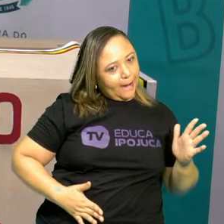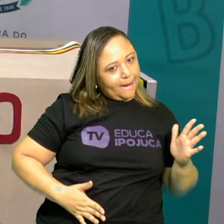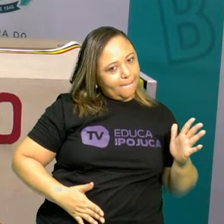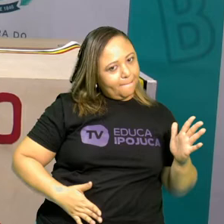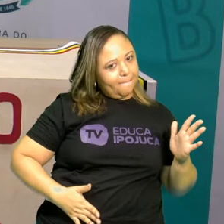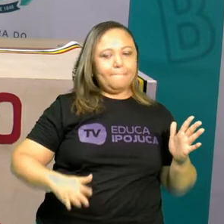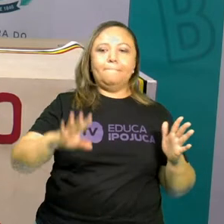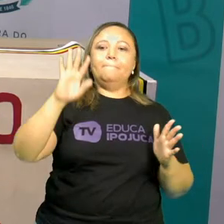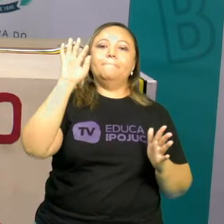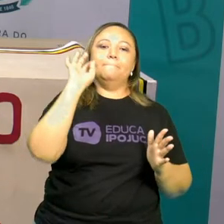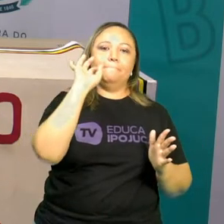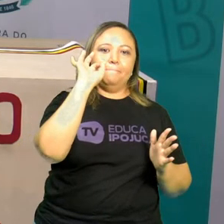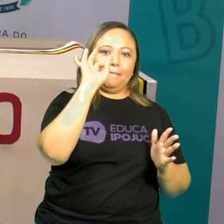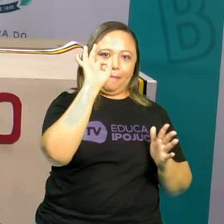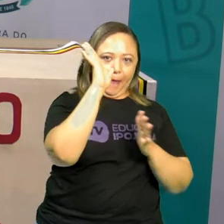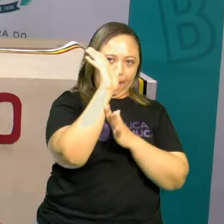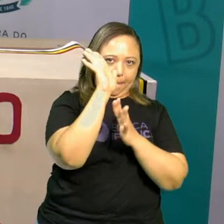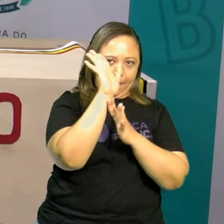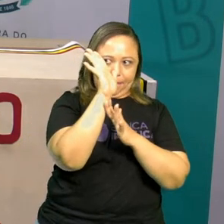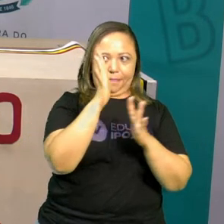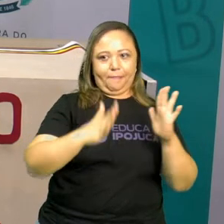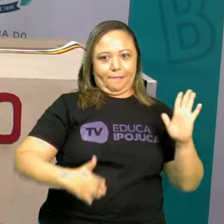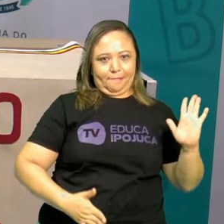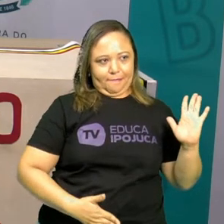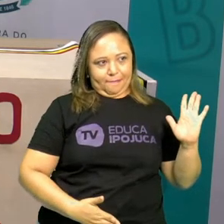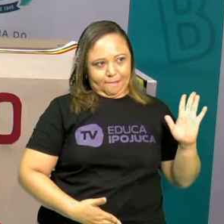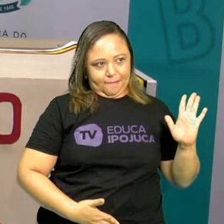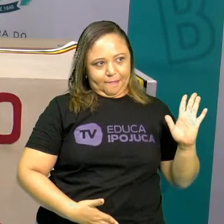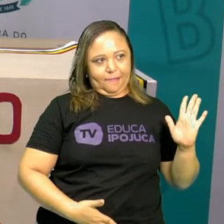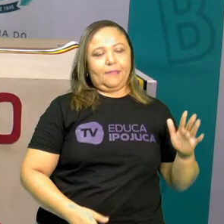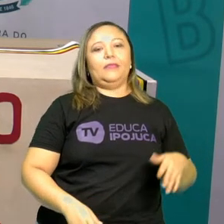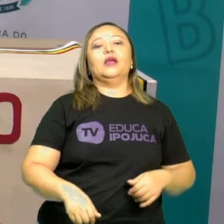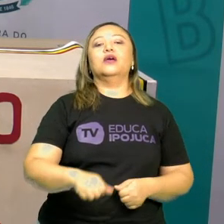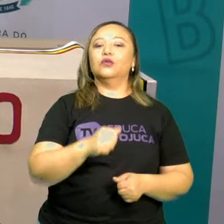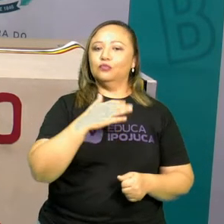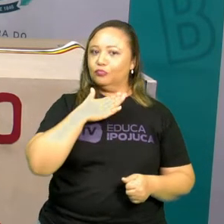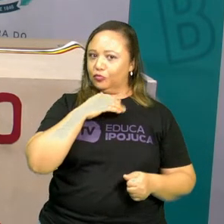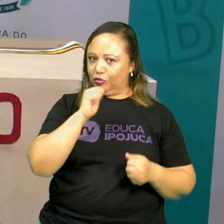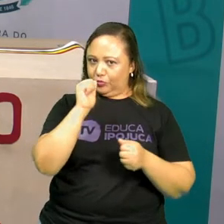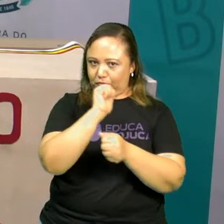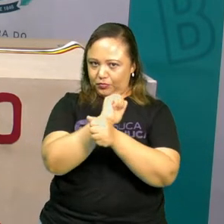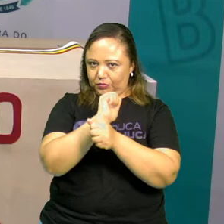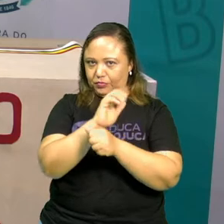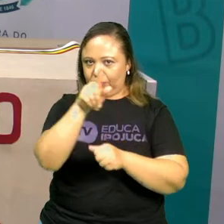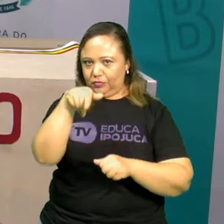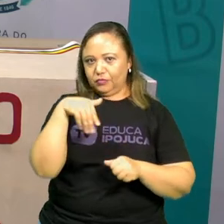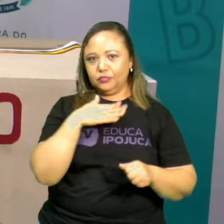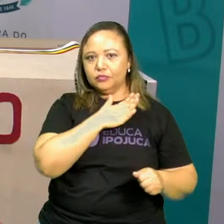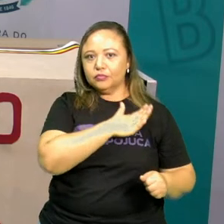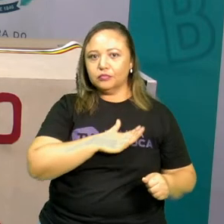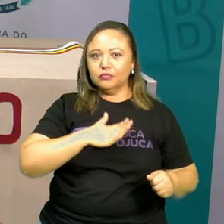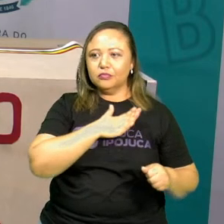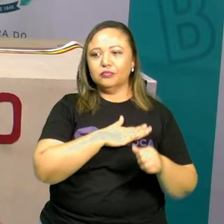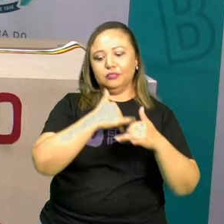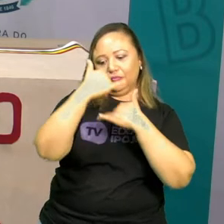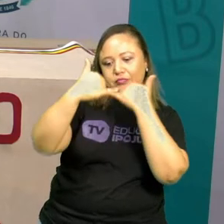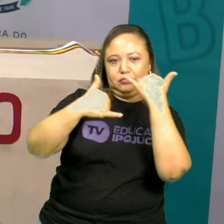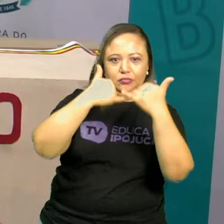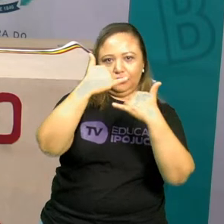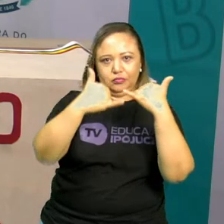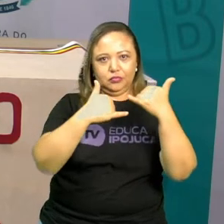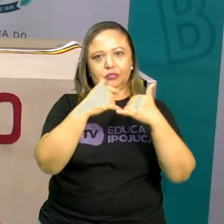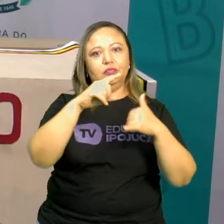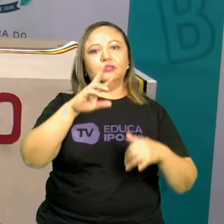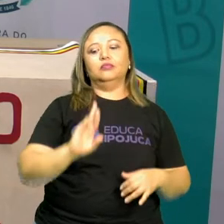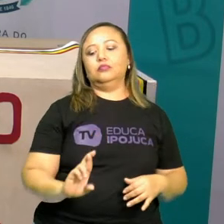Coloca aí a mão na barriguinha. Eu espero que vocês tenham gostado da nossa brincadeira. O meu